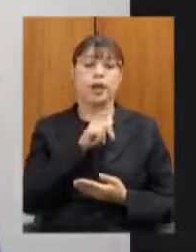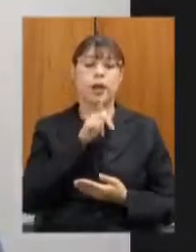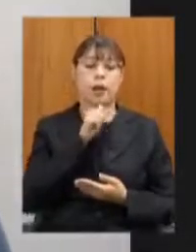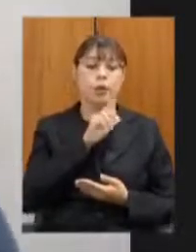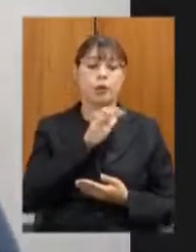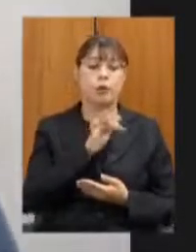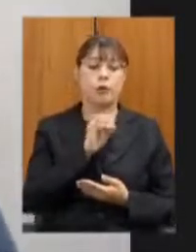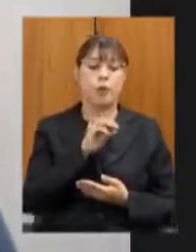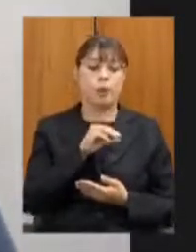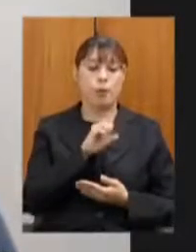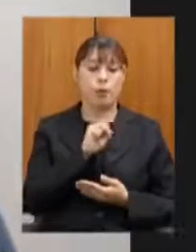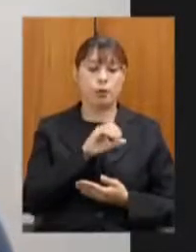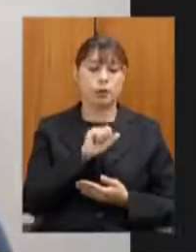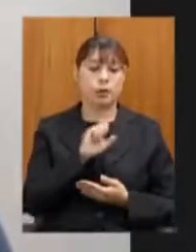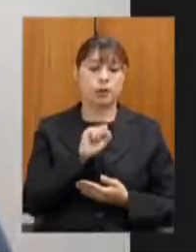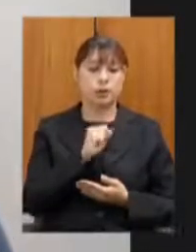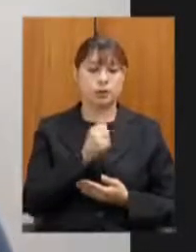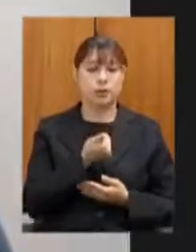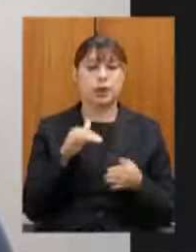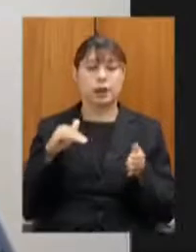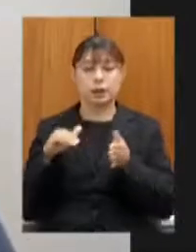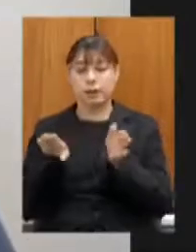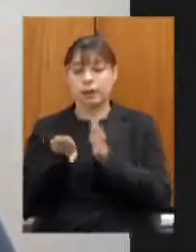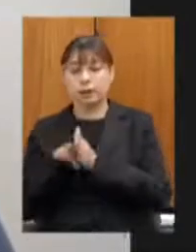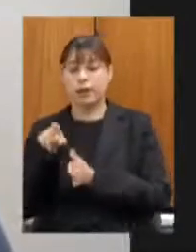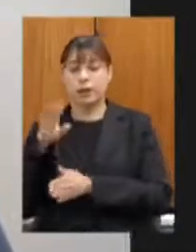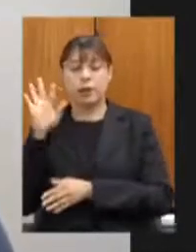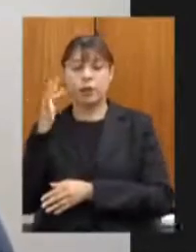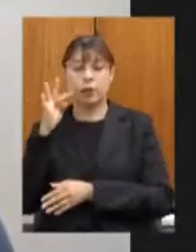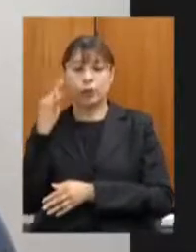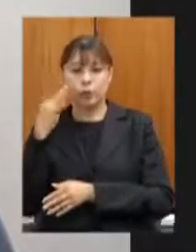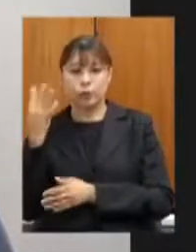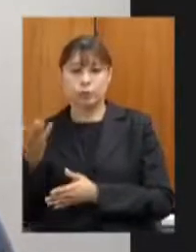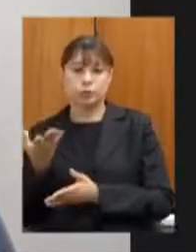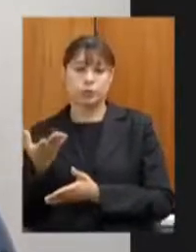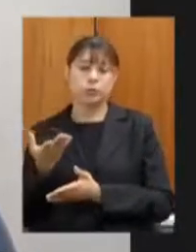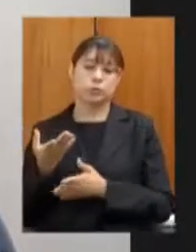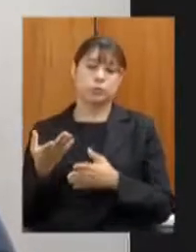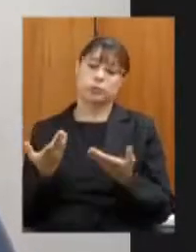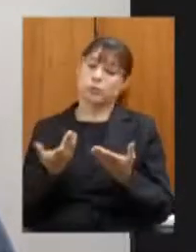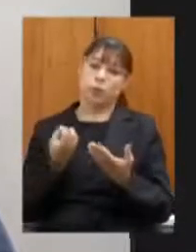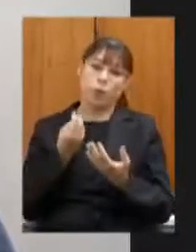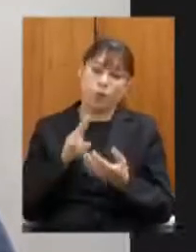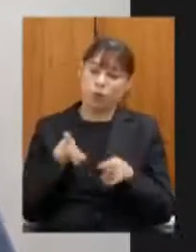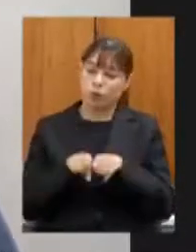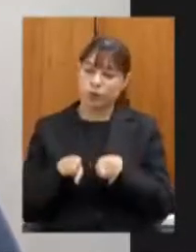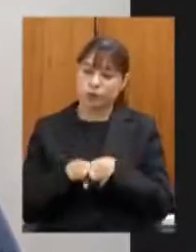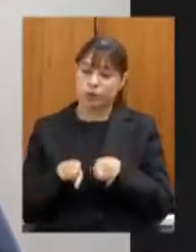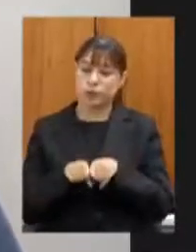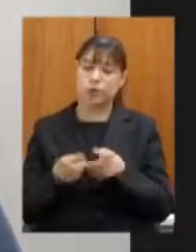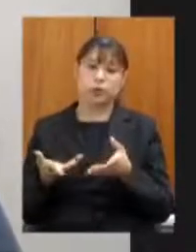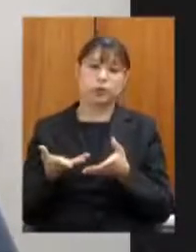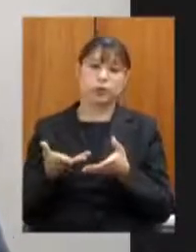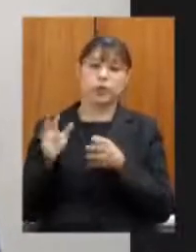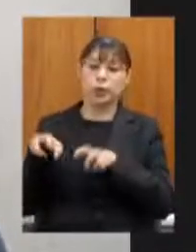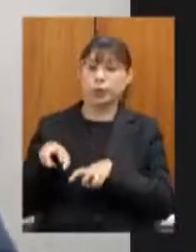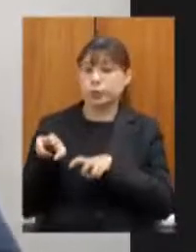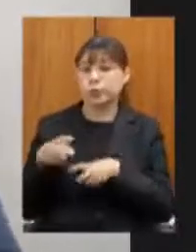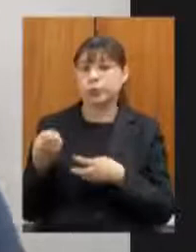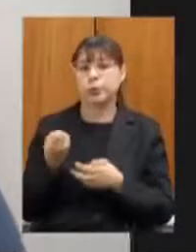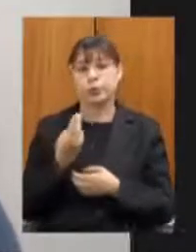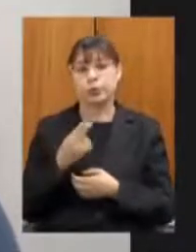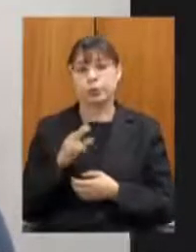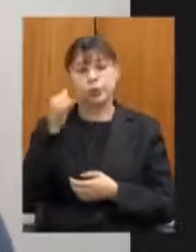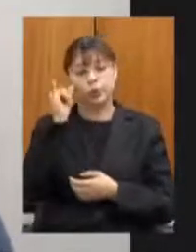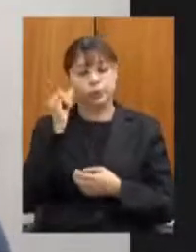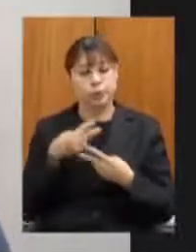teoflotone o escoamento da produção seja da agricultura da pecuária o deslocamento das